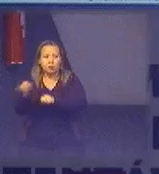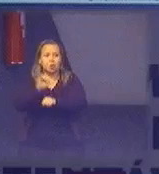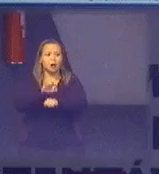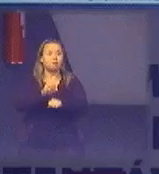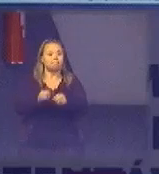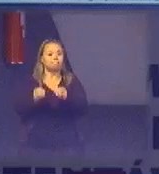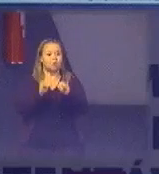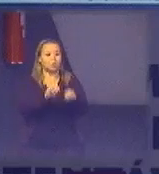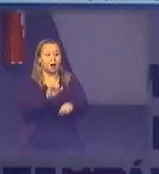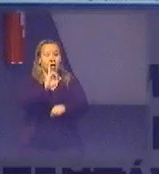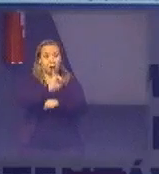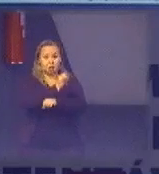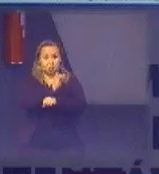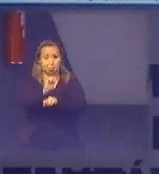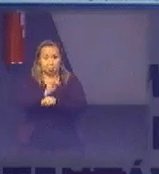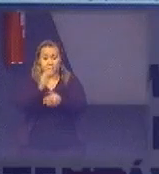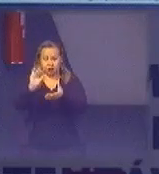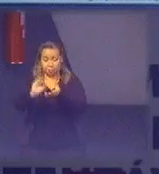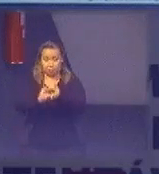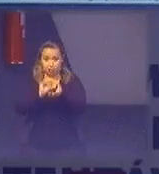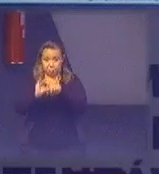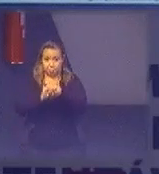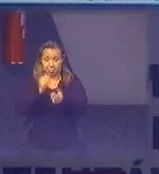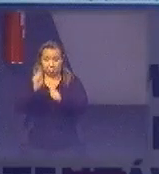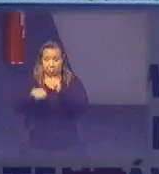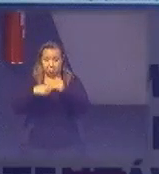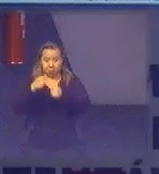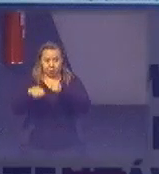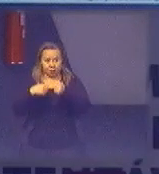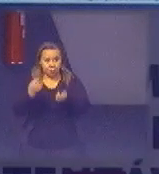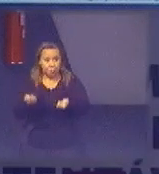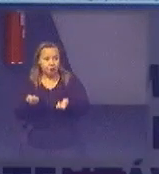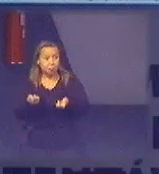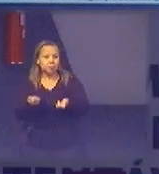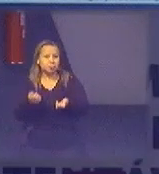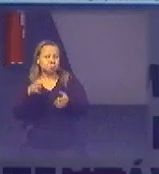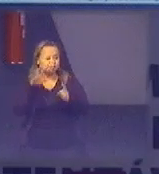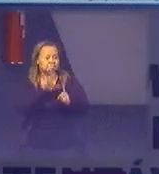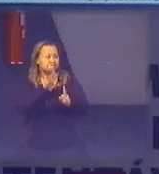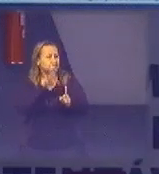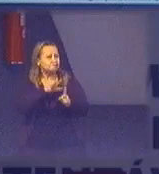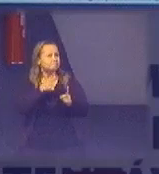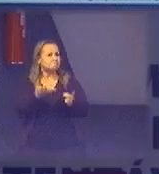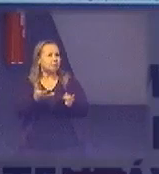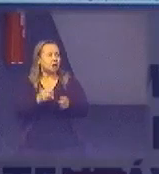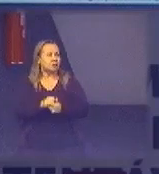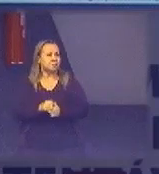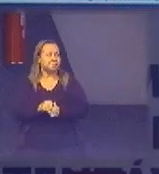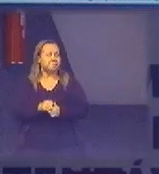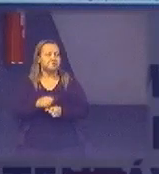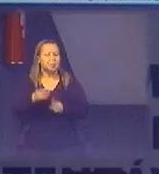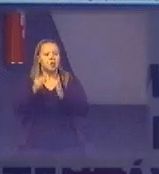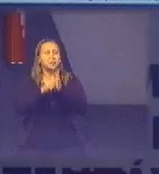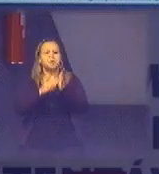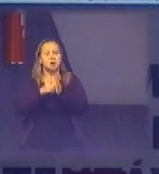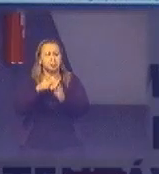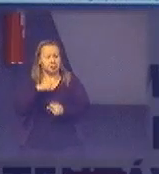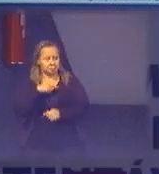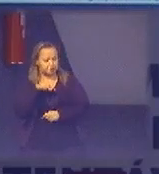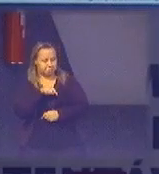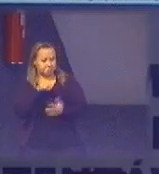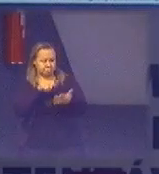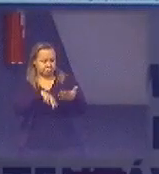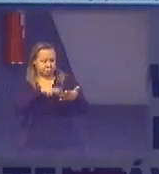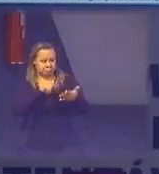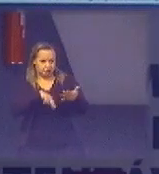nacional de investimentos e negócios de impacto e eu falei que raio que é isso aí fui ler o decreto aí tem lá negócio de impacto